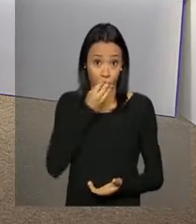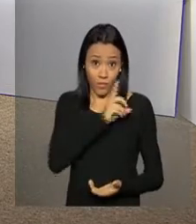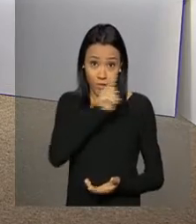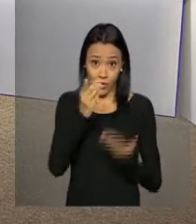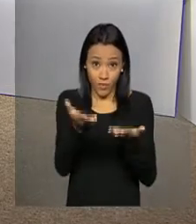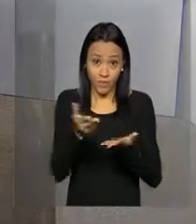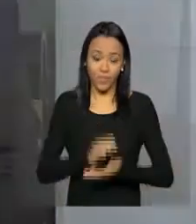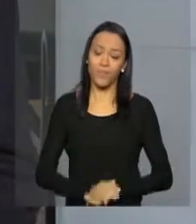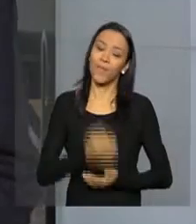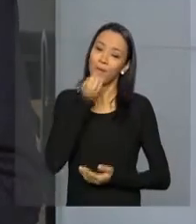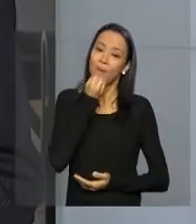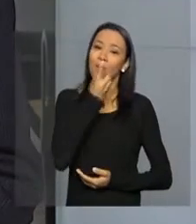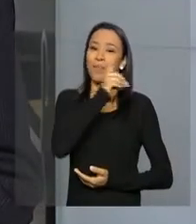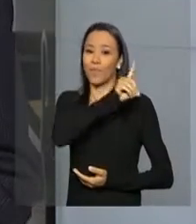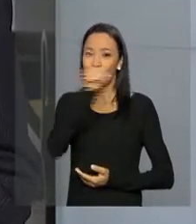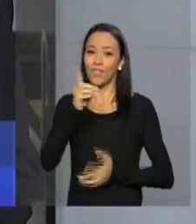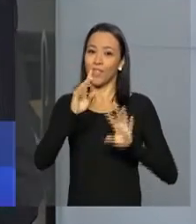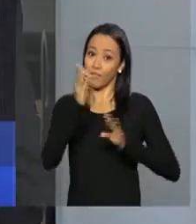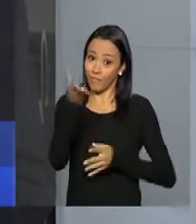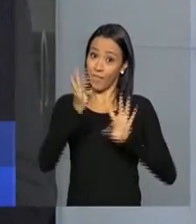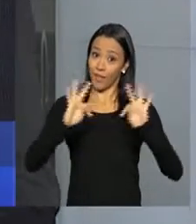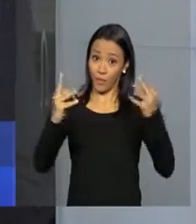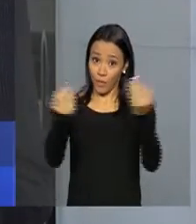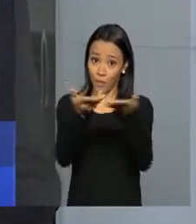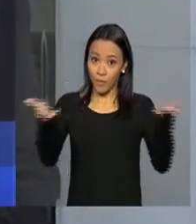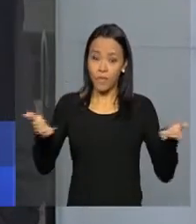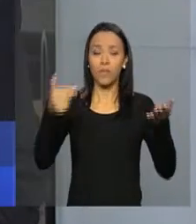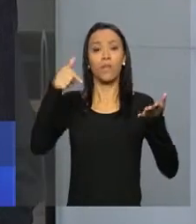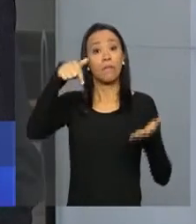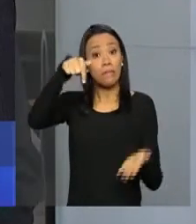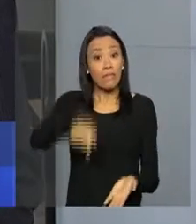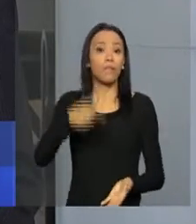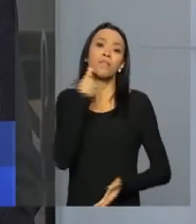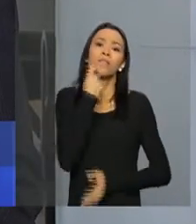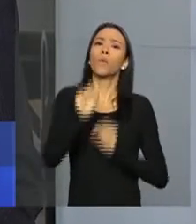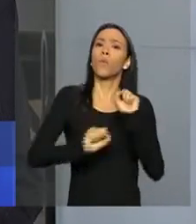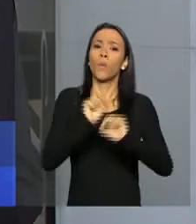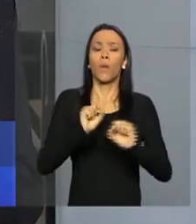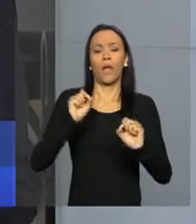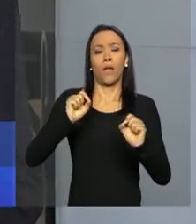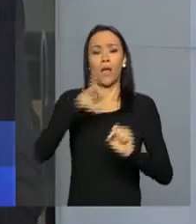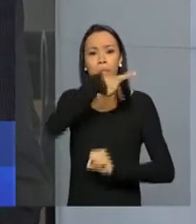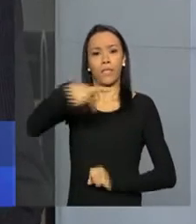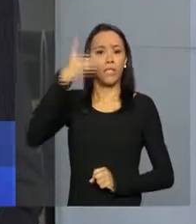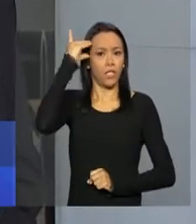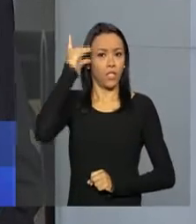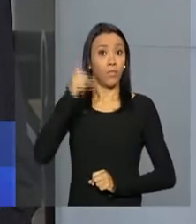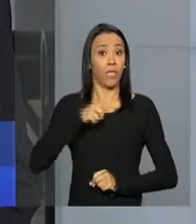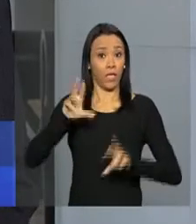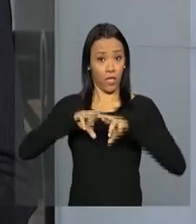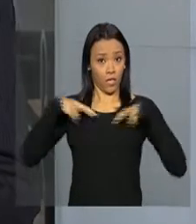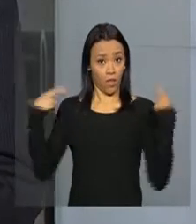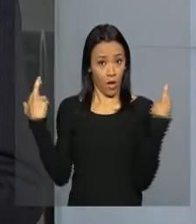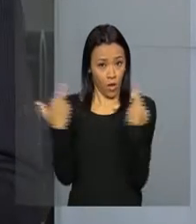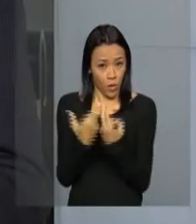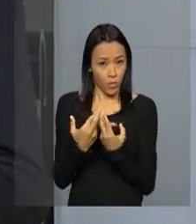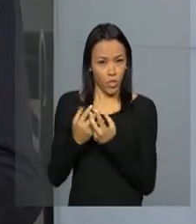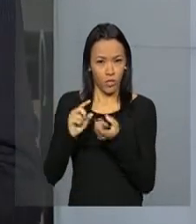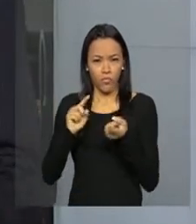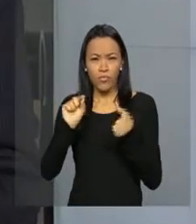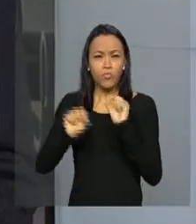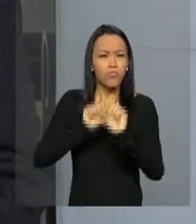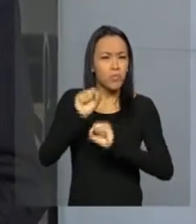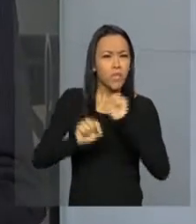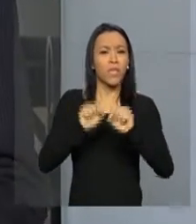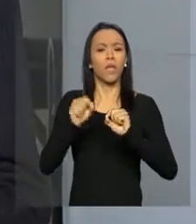Bom dia, Jaime. A você e a todos. Bom, nesta sexta-feira, a presidenta Dilma participa do Comitê de Articulação Federativa,